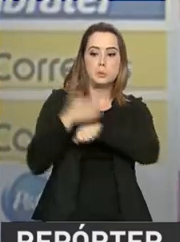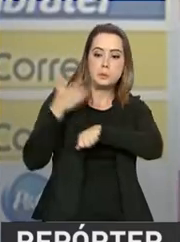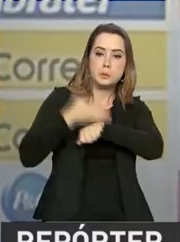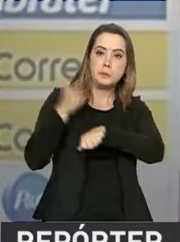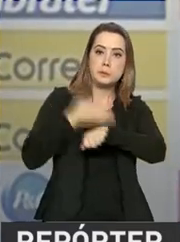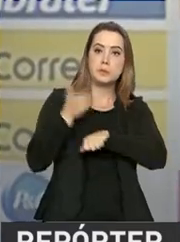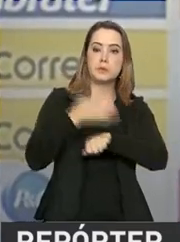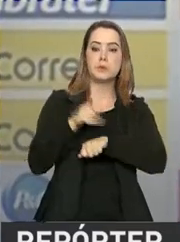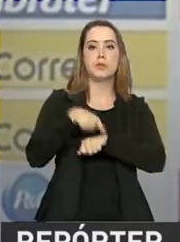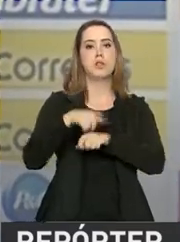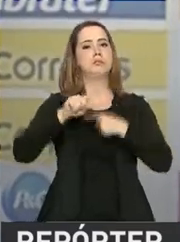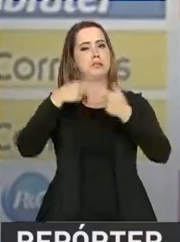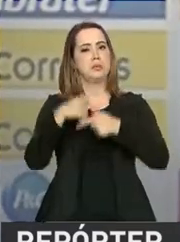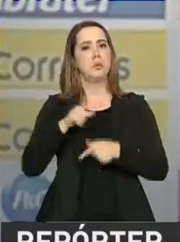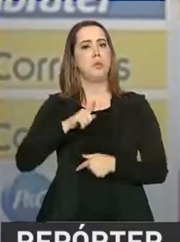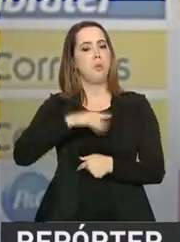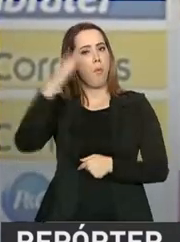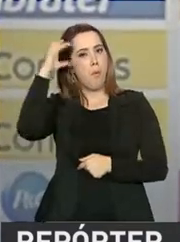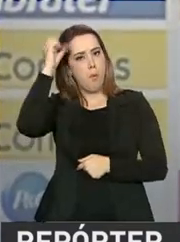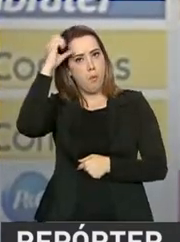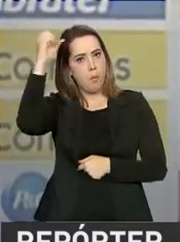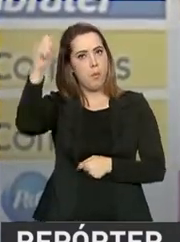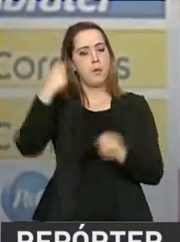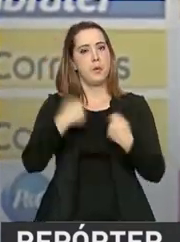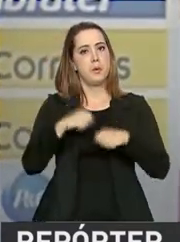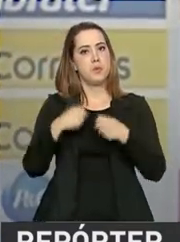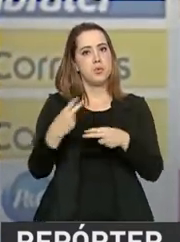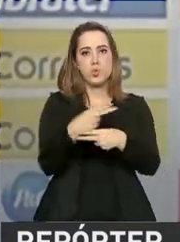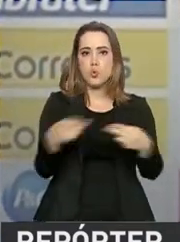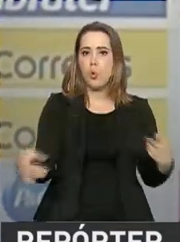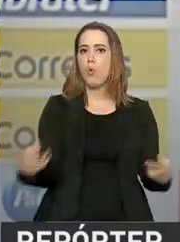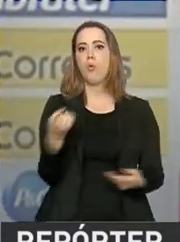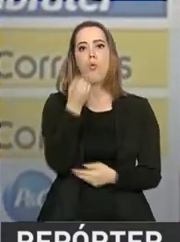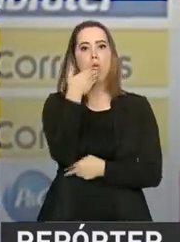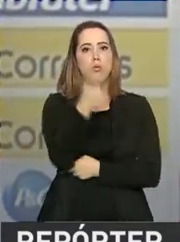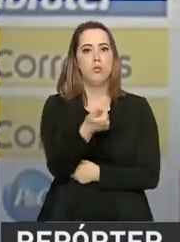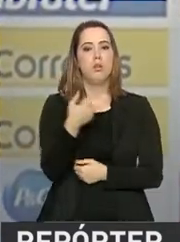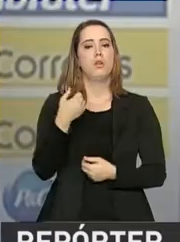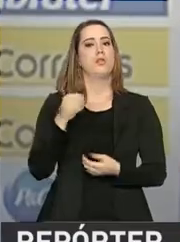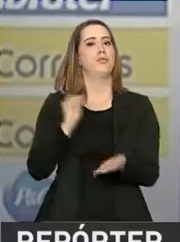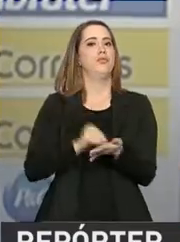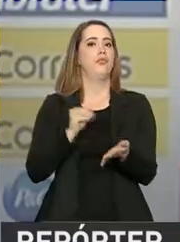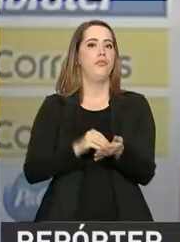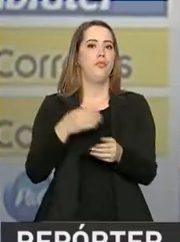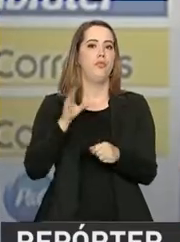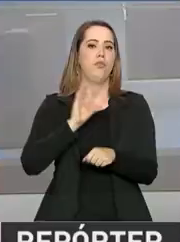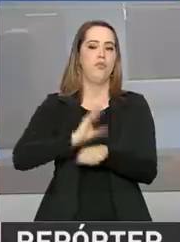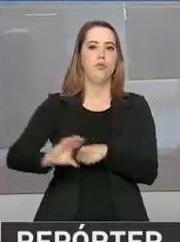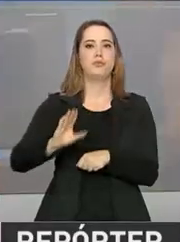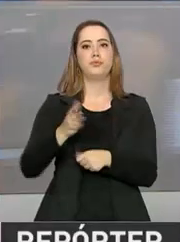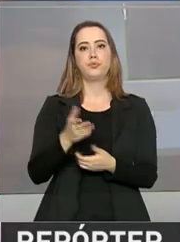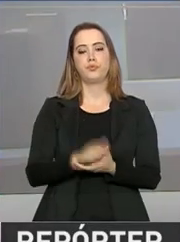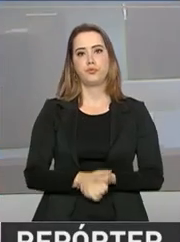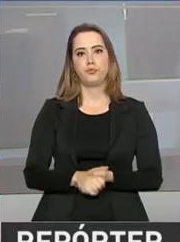nível, viagem, treinar com bons materiais. E sem incentivo, sem apoio, o atleta não chega a lugar nenhum.